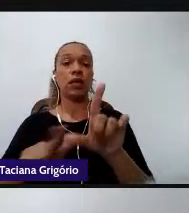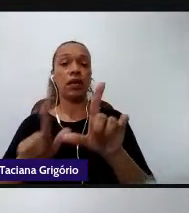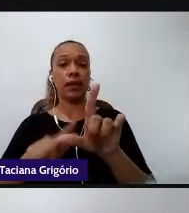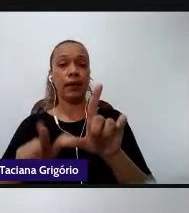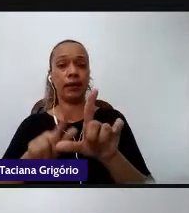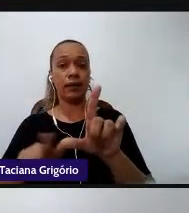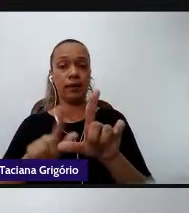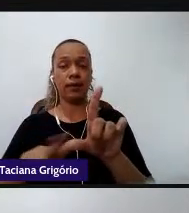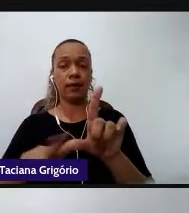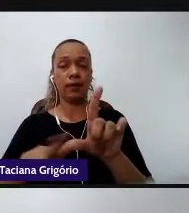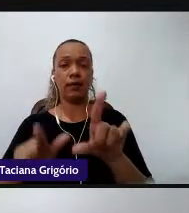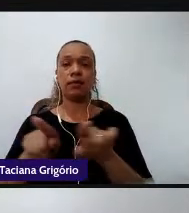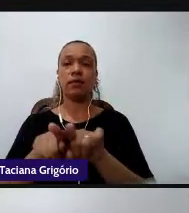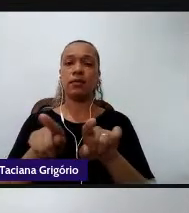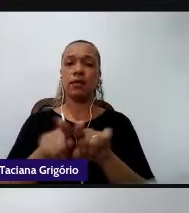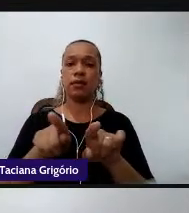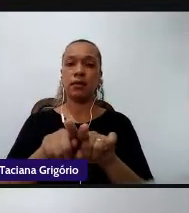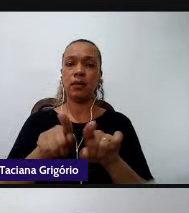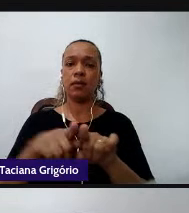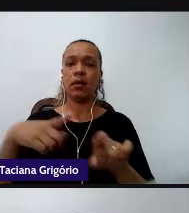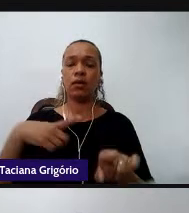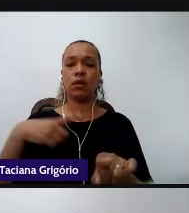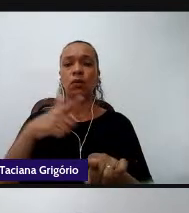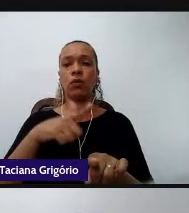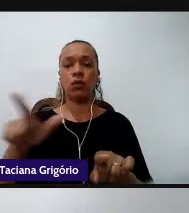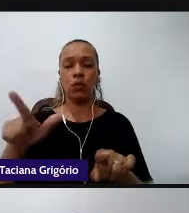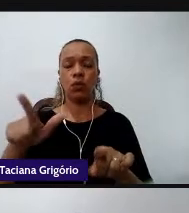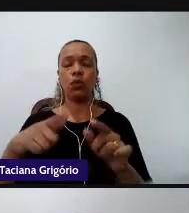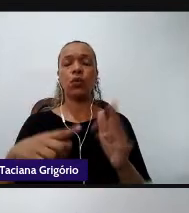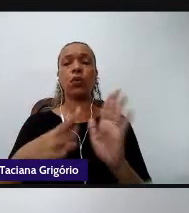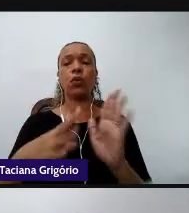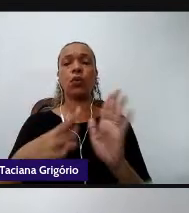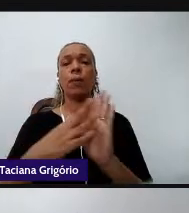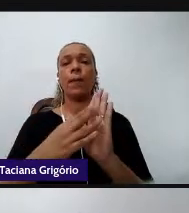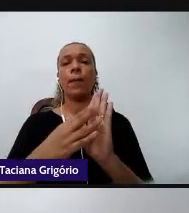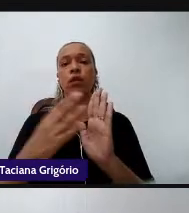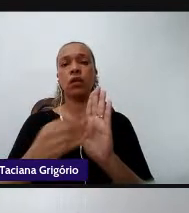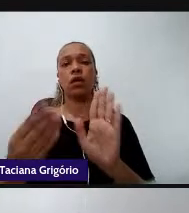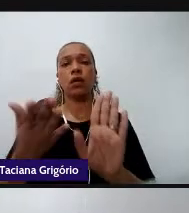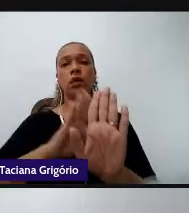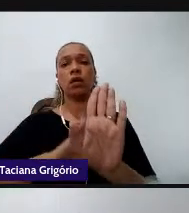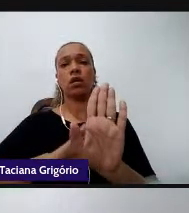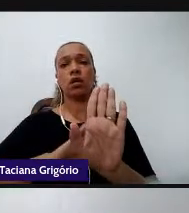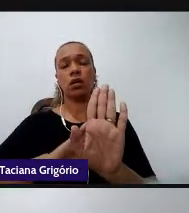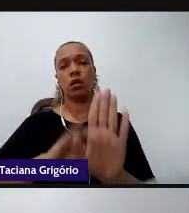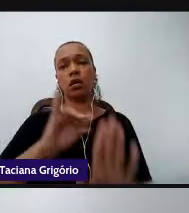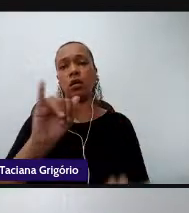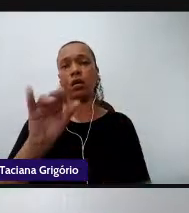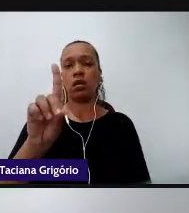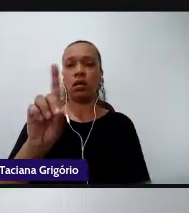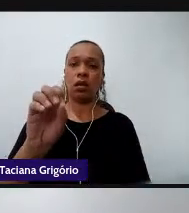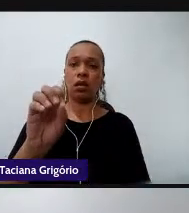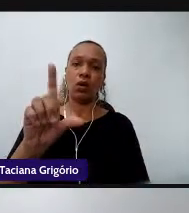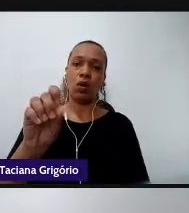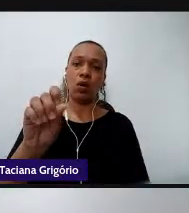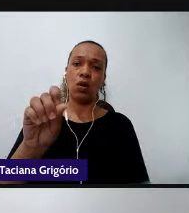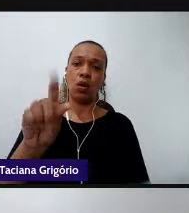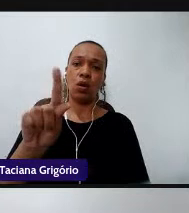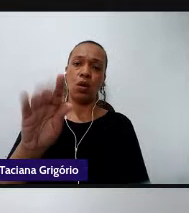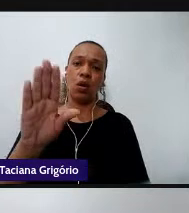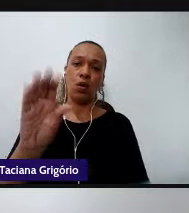contraponto de trás o modelo ideológico de letramento. Nesse modelo ideológico de letramento ele vem propondo práticas